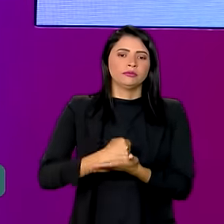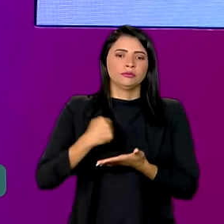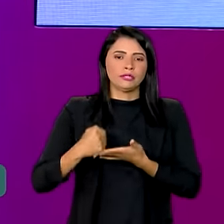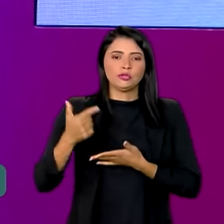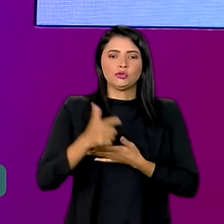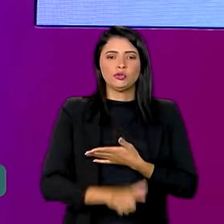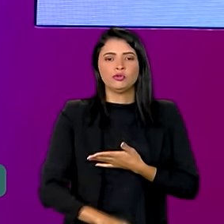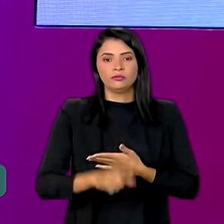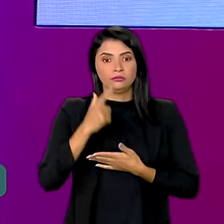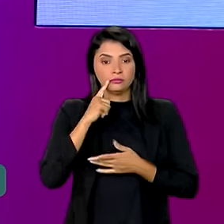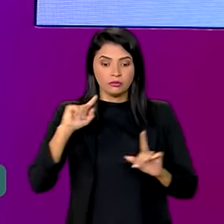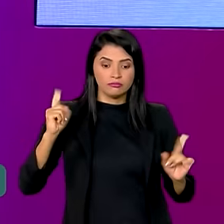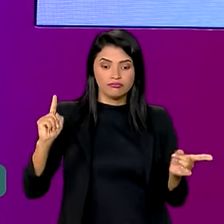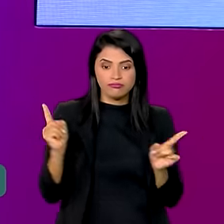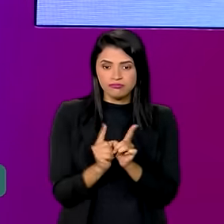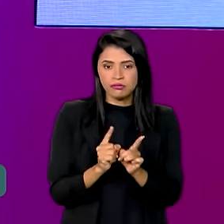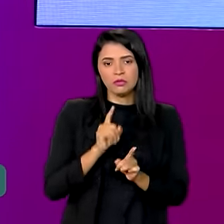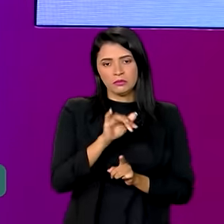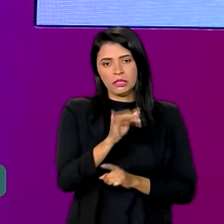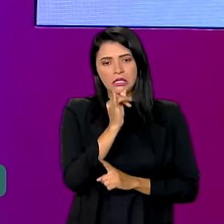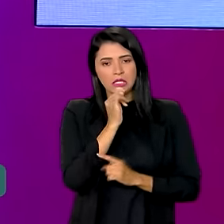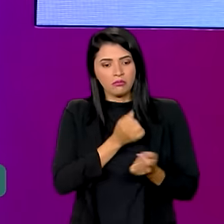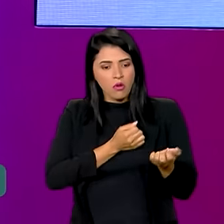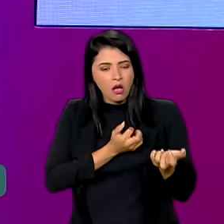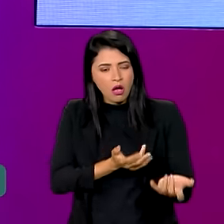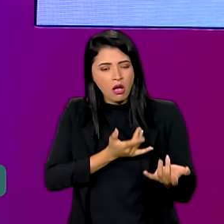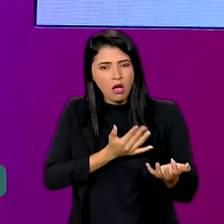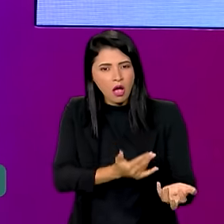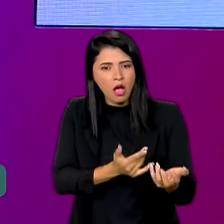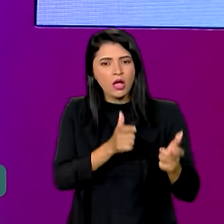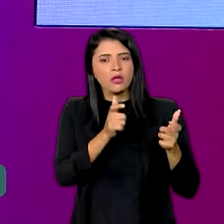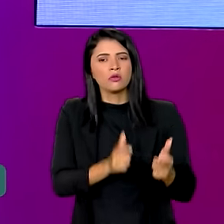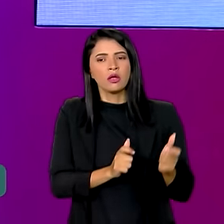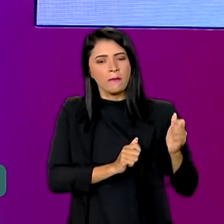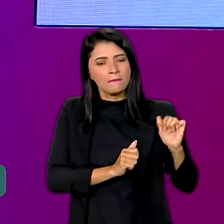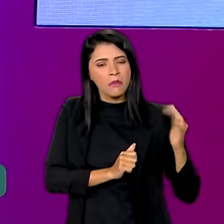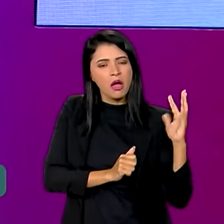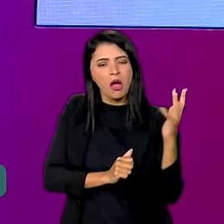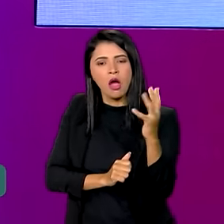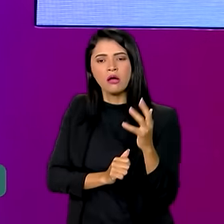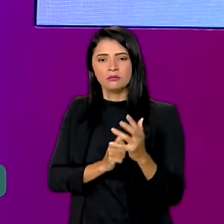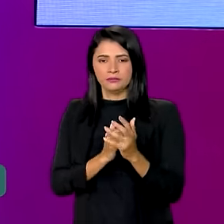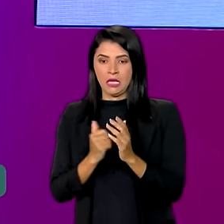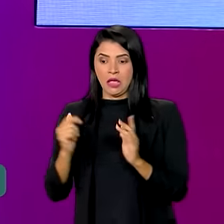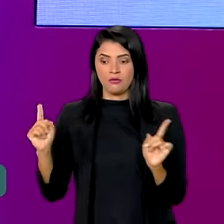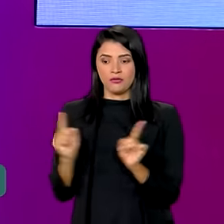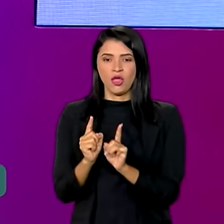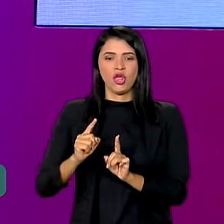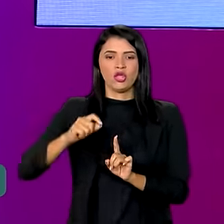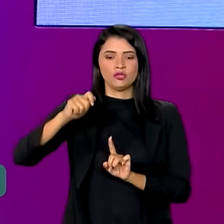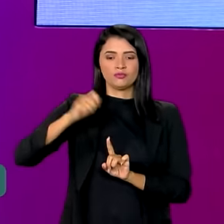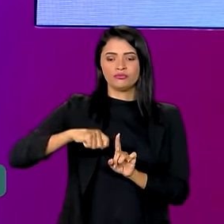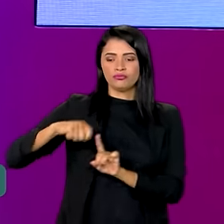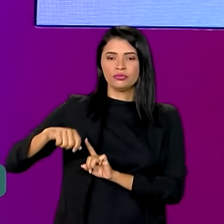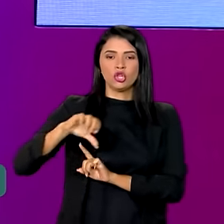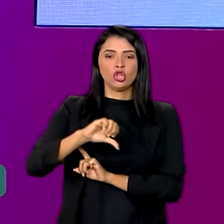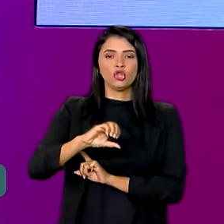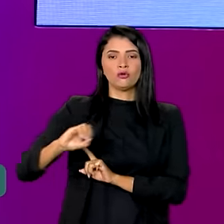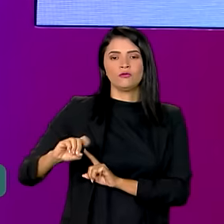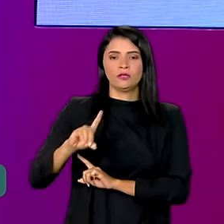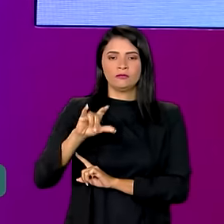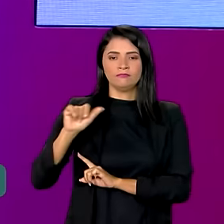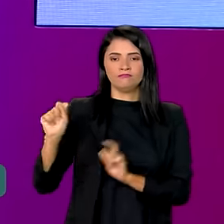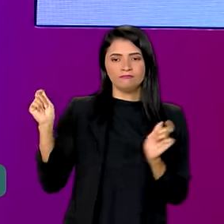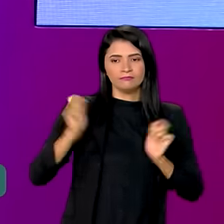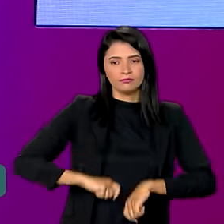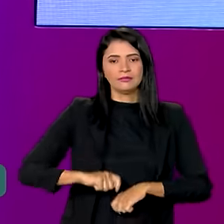só para o caso de queimadas em áreas florestais para 90 dias. Então, isso vai possibilitar